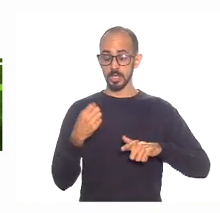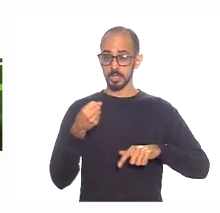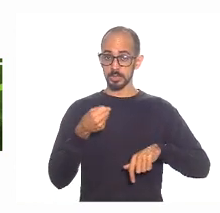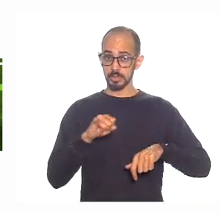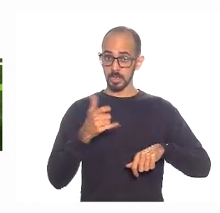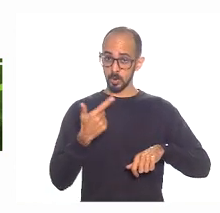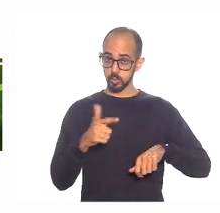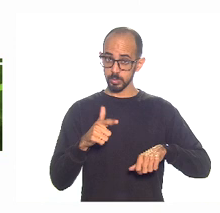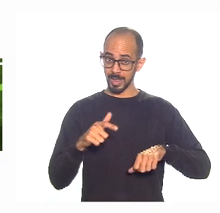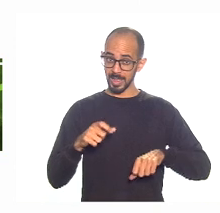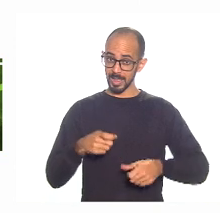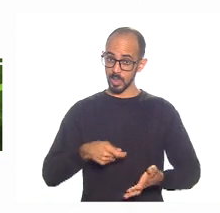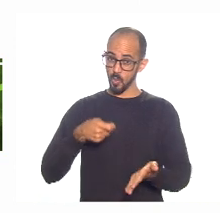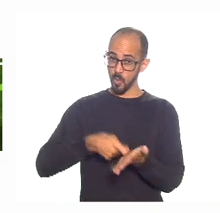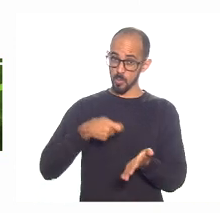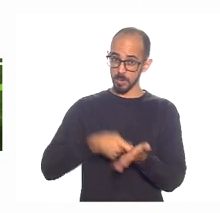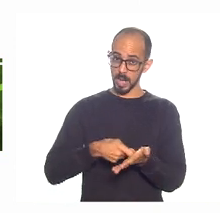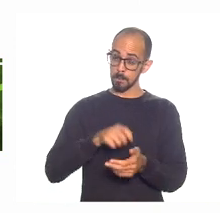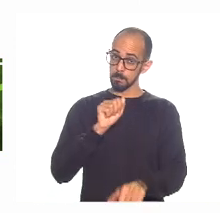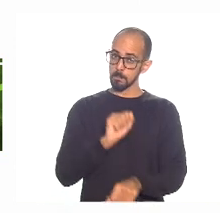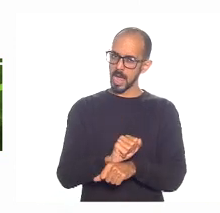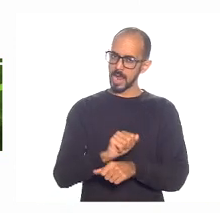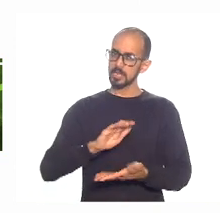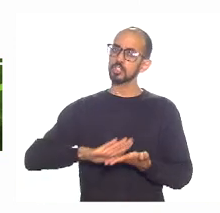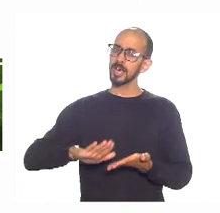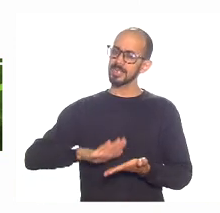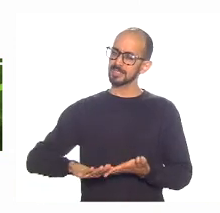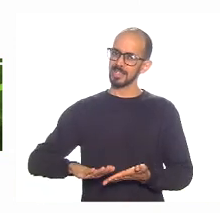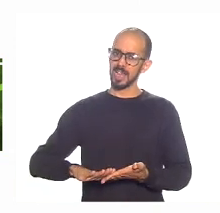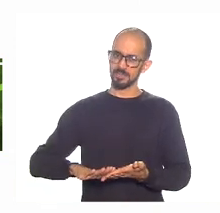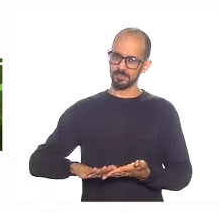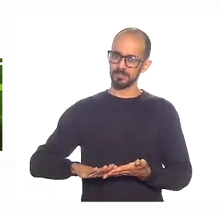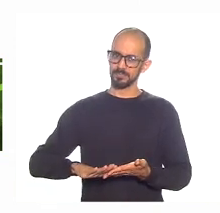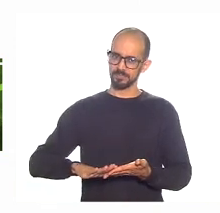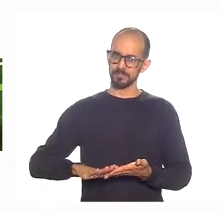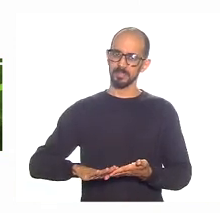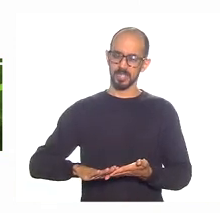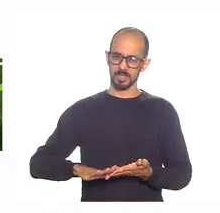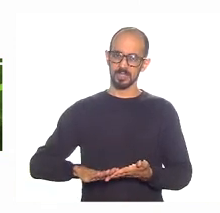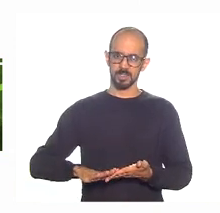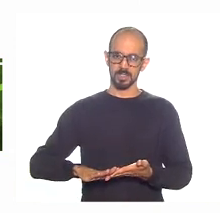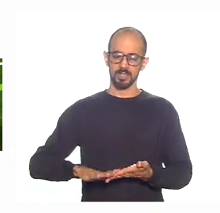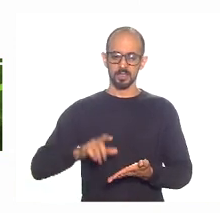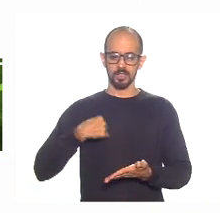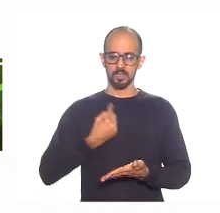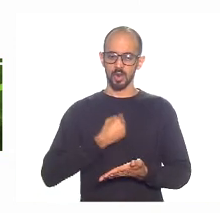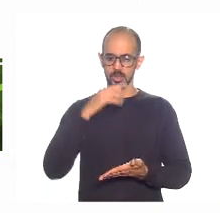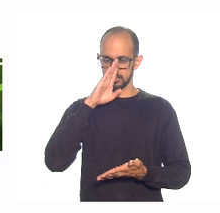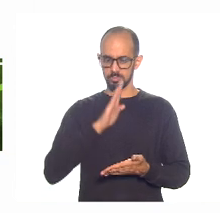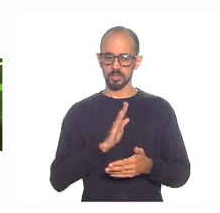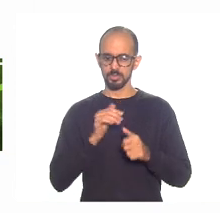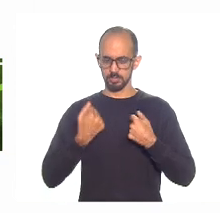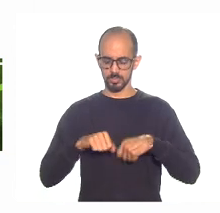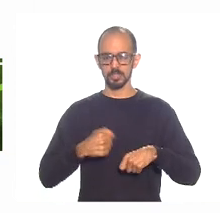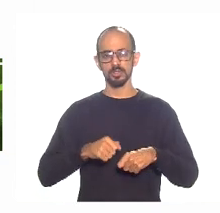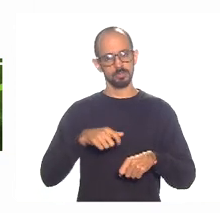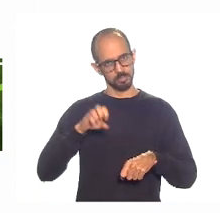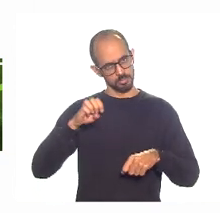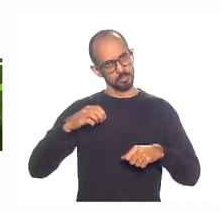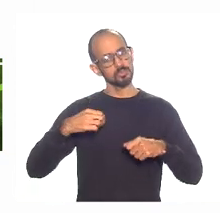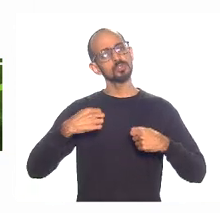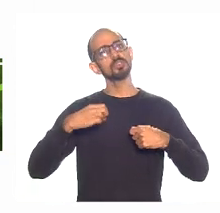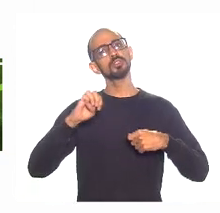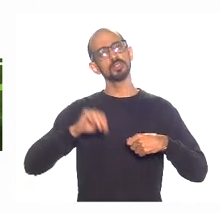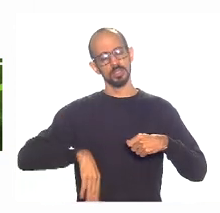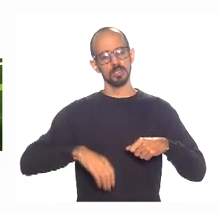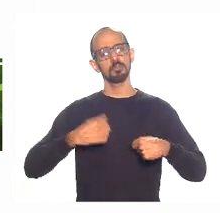setor público, nós vamos gastar demais. Isso é uma bobagem. O brasileiro é responsável. Eu acho que a questão do orçamento, despesa e receita deve ser